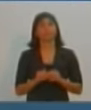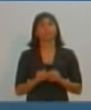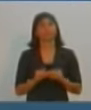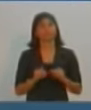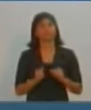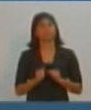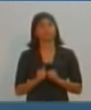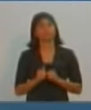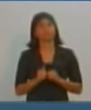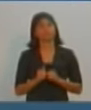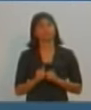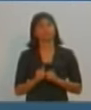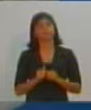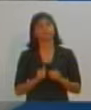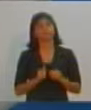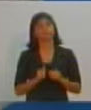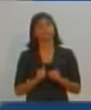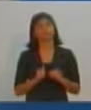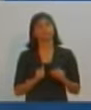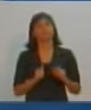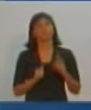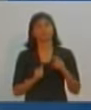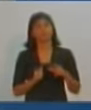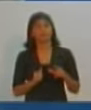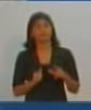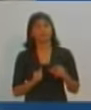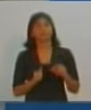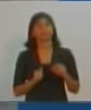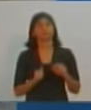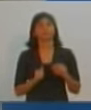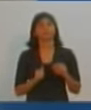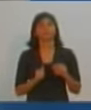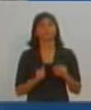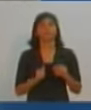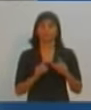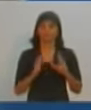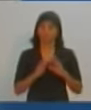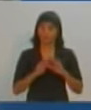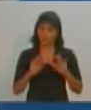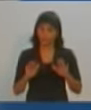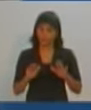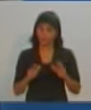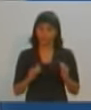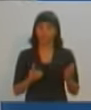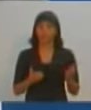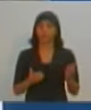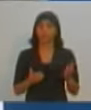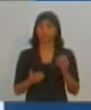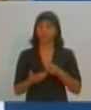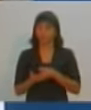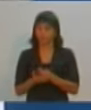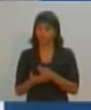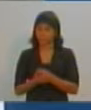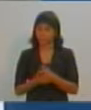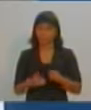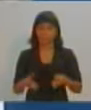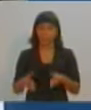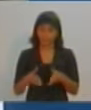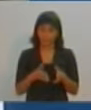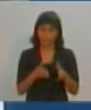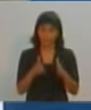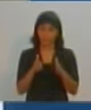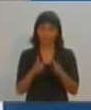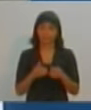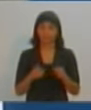do Donizete, 30 segundos. Só terminando. O leito ferro está pronto. Vamos comprar os trens e vamos ligá-lo. E